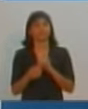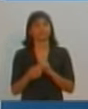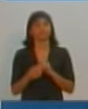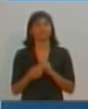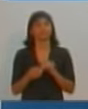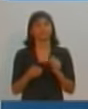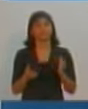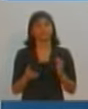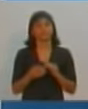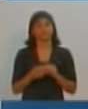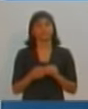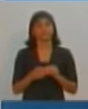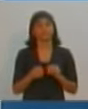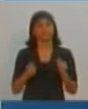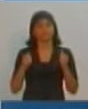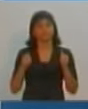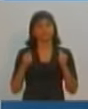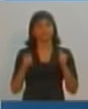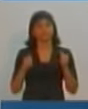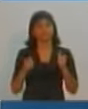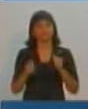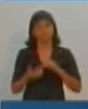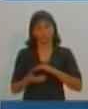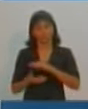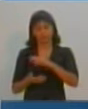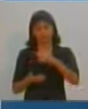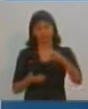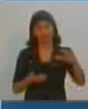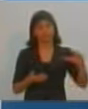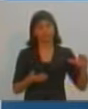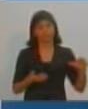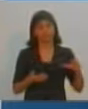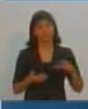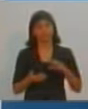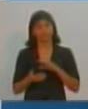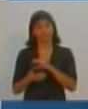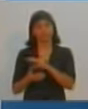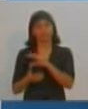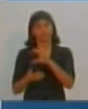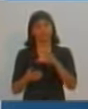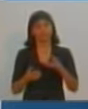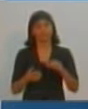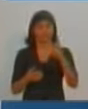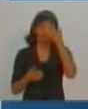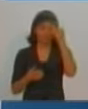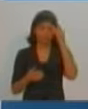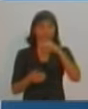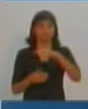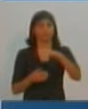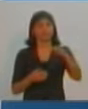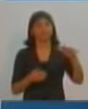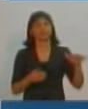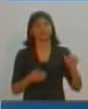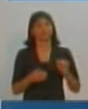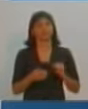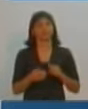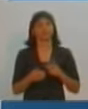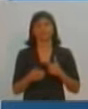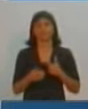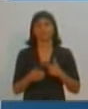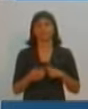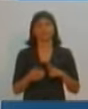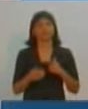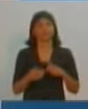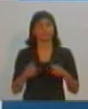trabalho fortalecer toda a rede de atendimento de proteção à população. Os CRAS e CREAS são